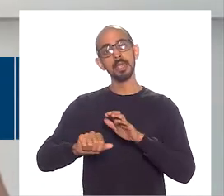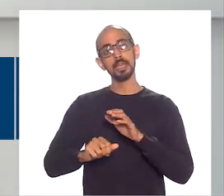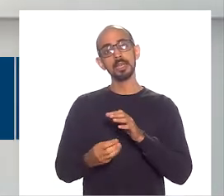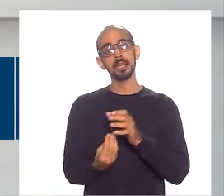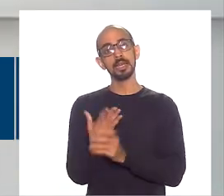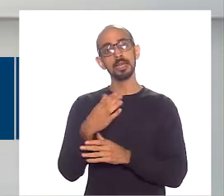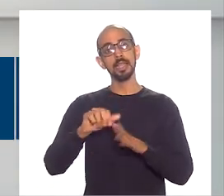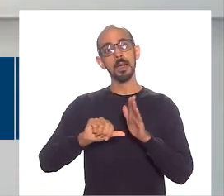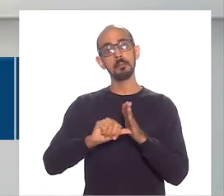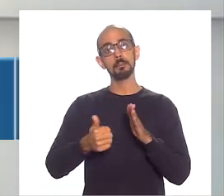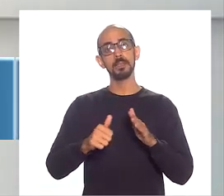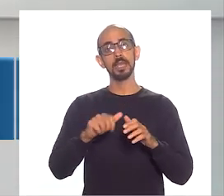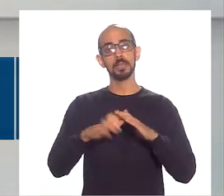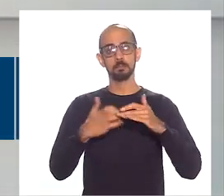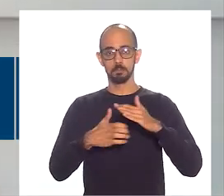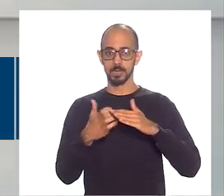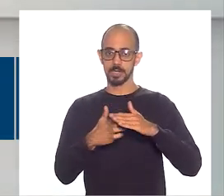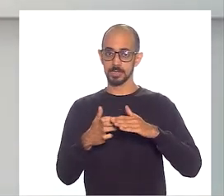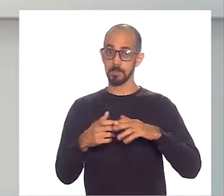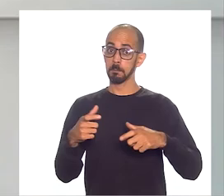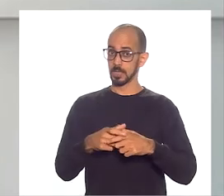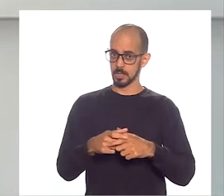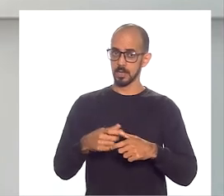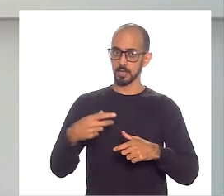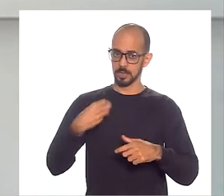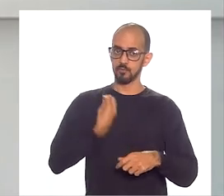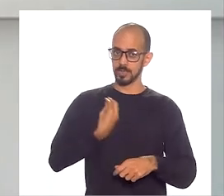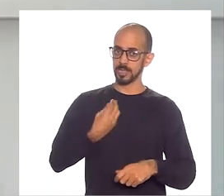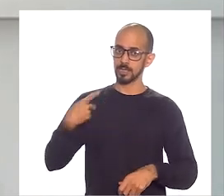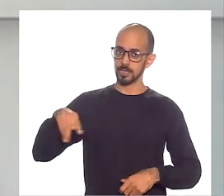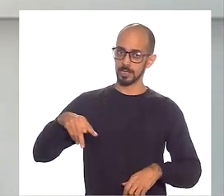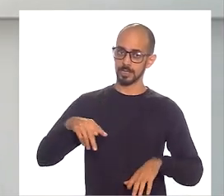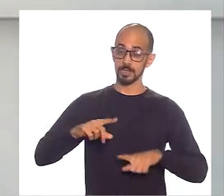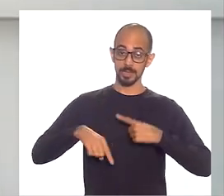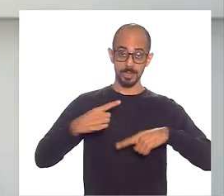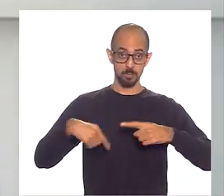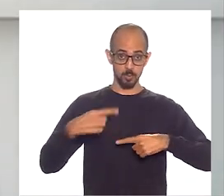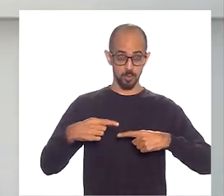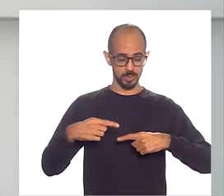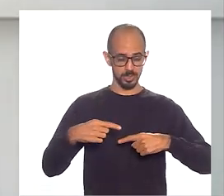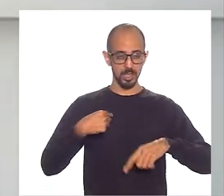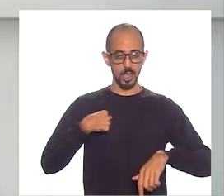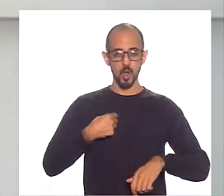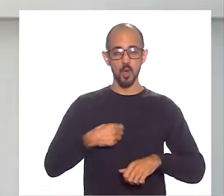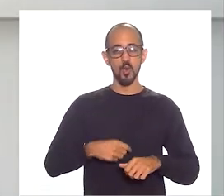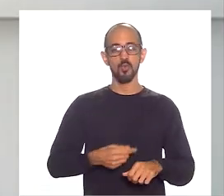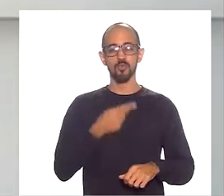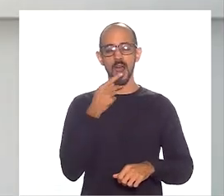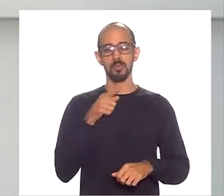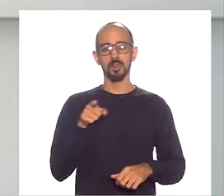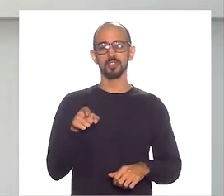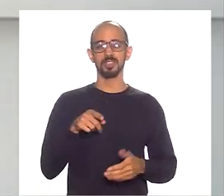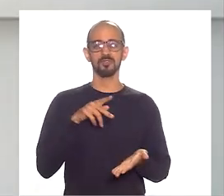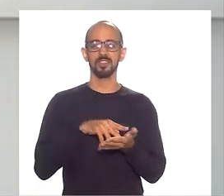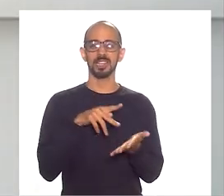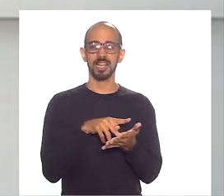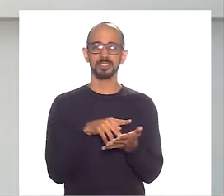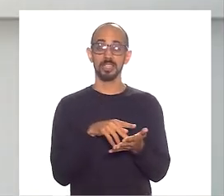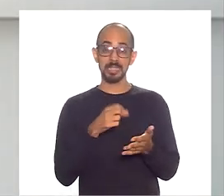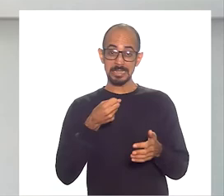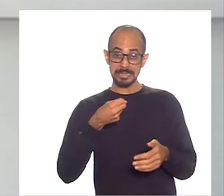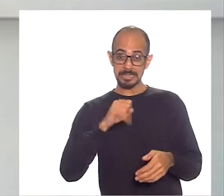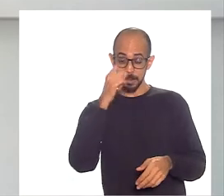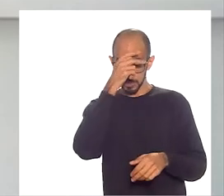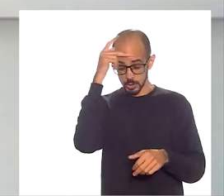vida dele. Ele sai um micro empresário, né? Depois da Lia, eu te juro, quem tem